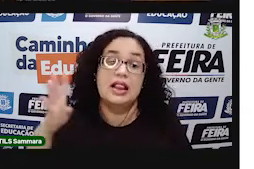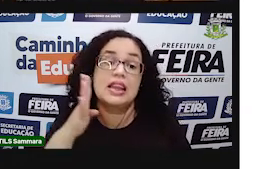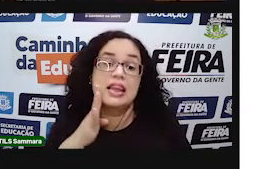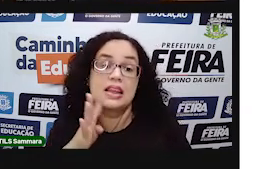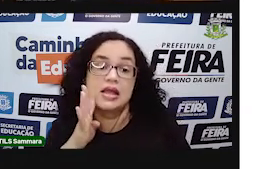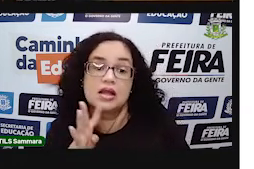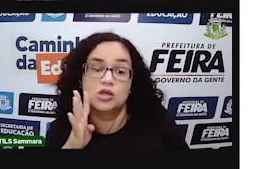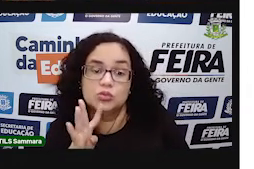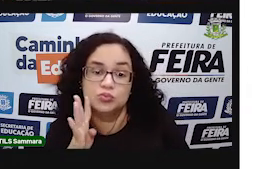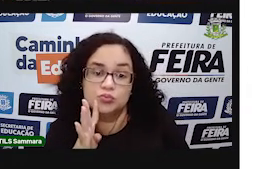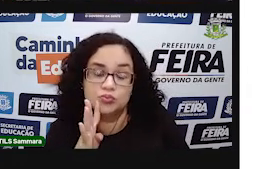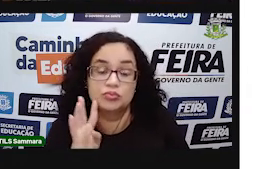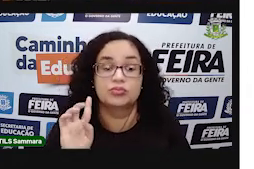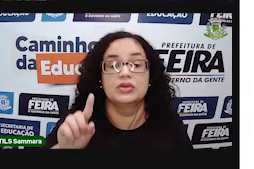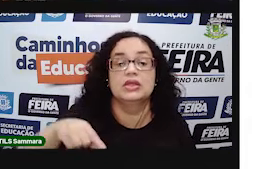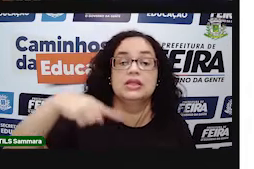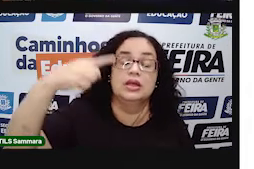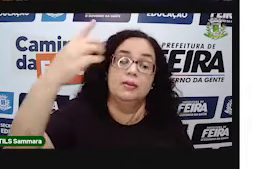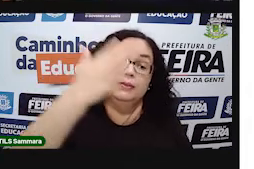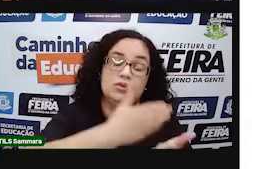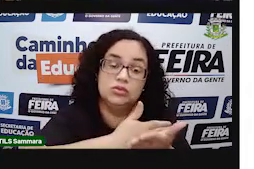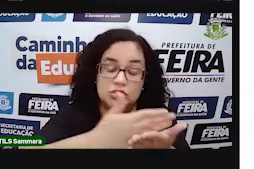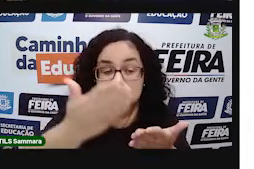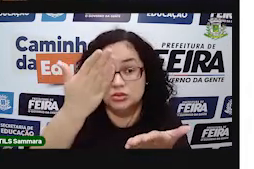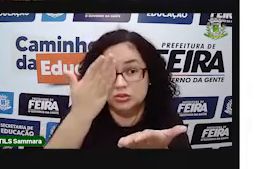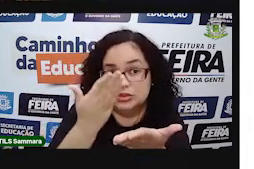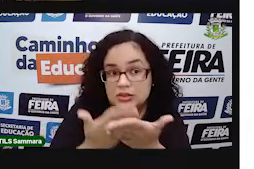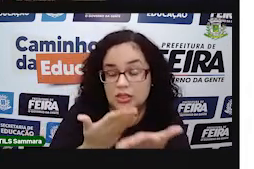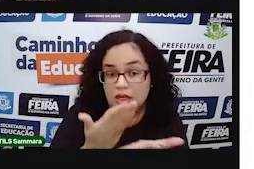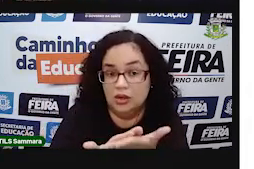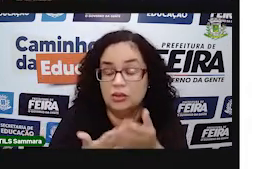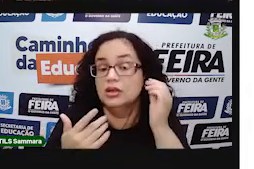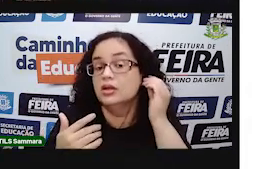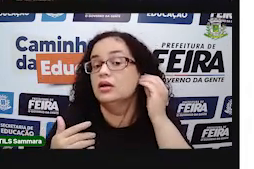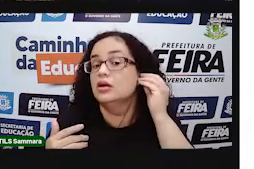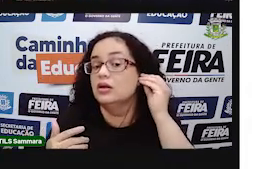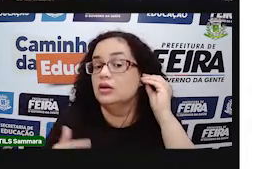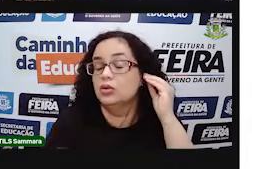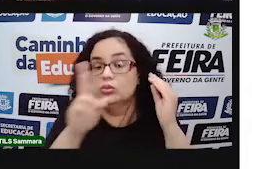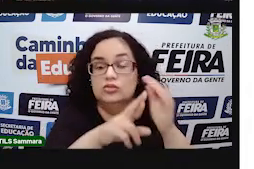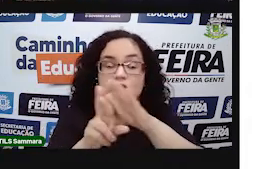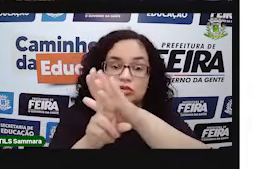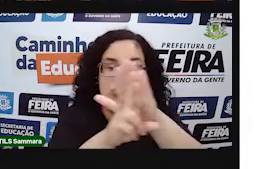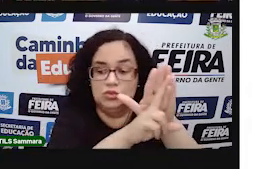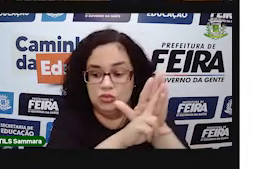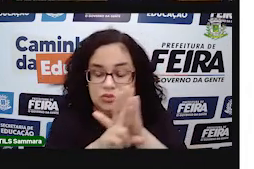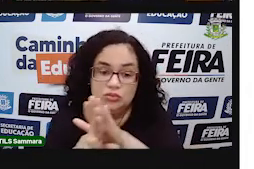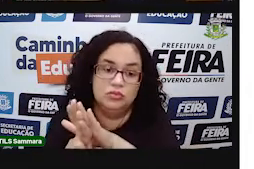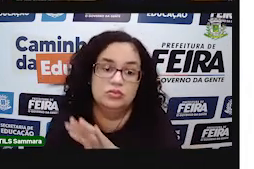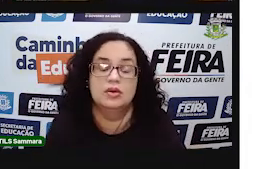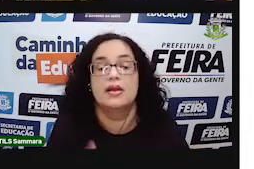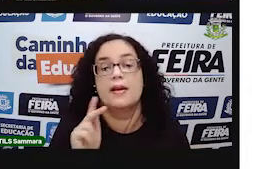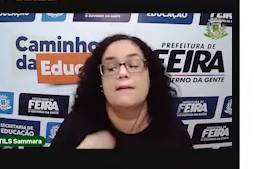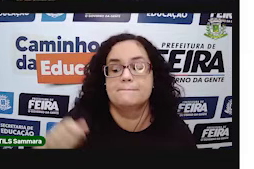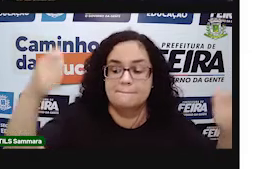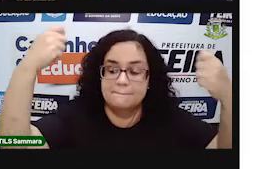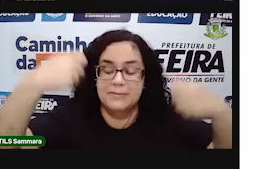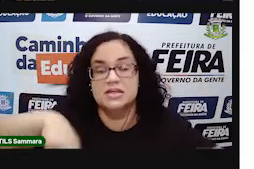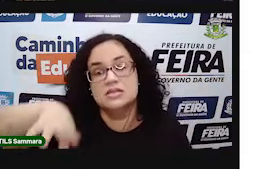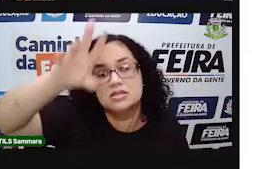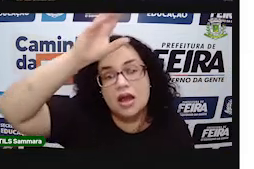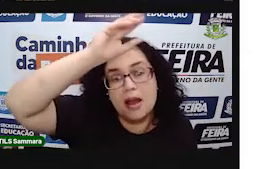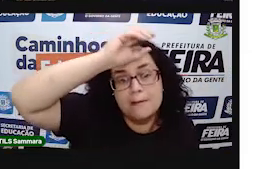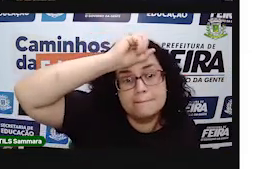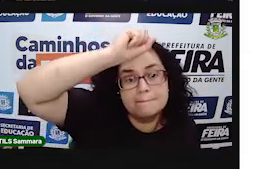Belezinha. Então, como lá no início da aula, eu mostrei para vocês qual é, onde é que a gente, o que é que a gente precisa